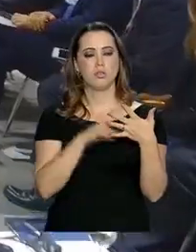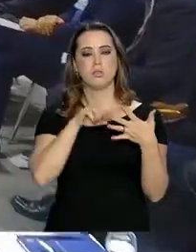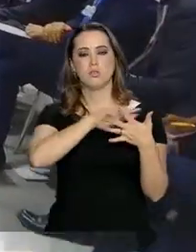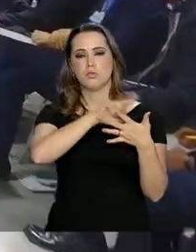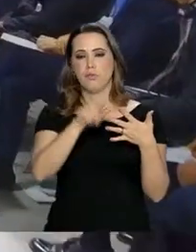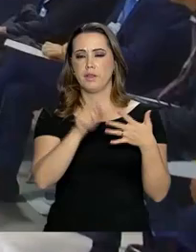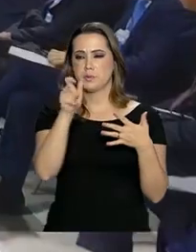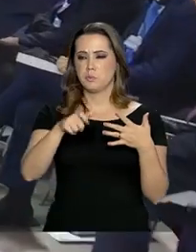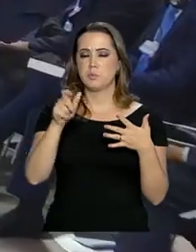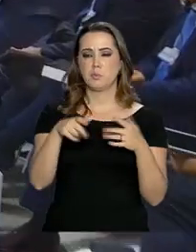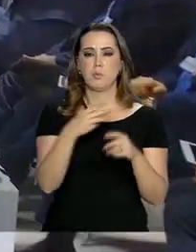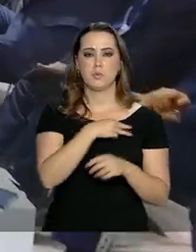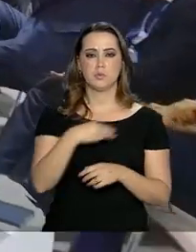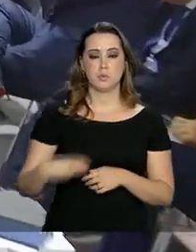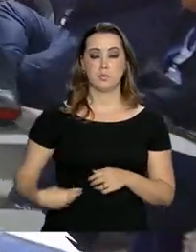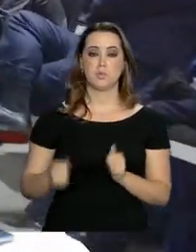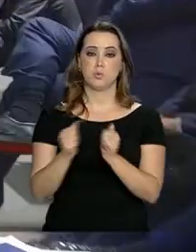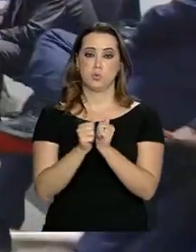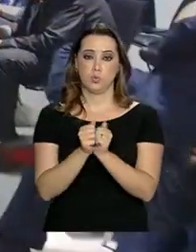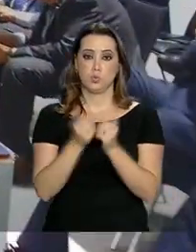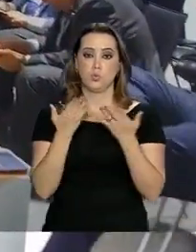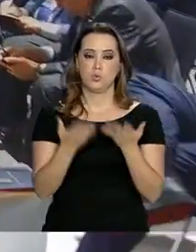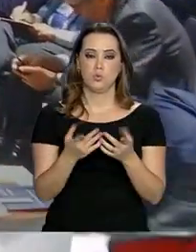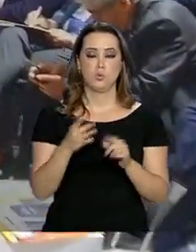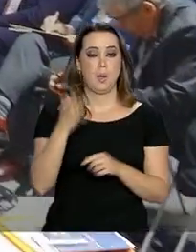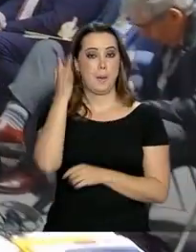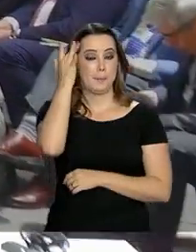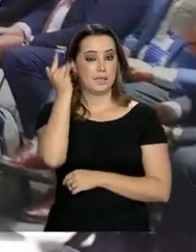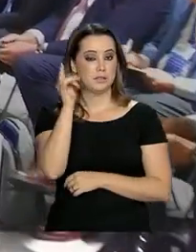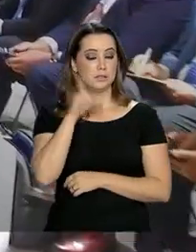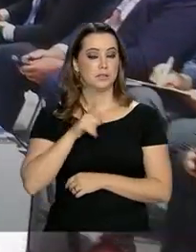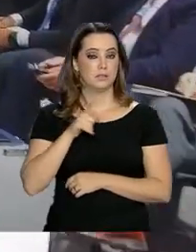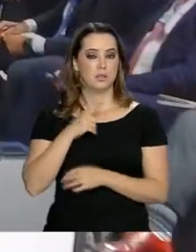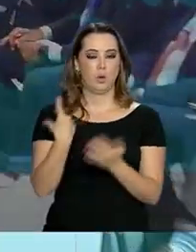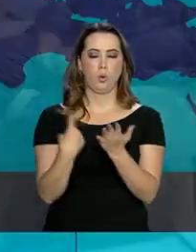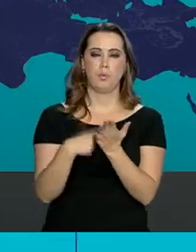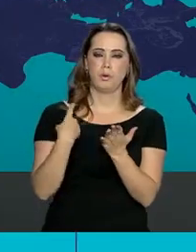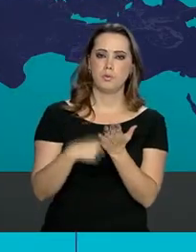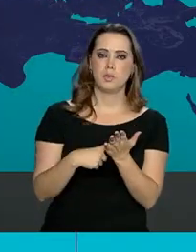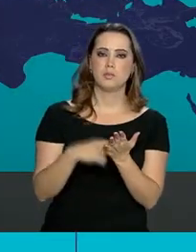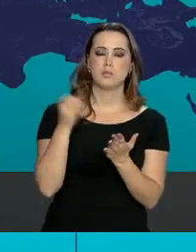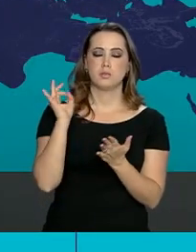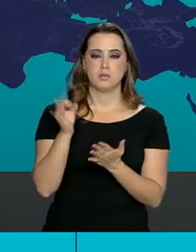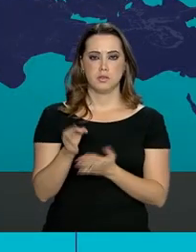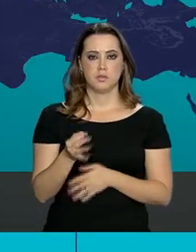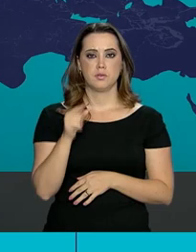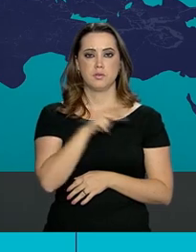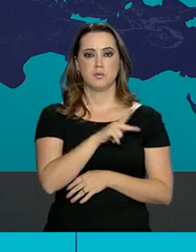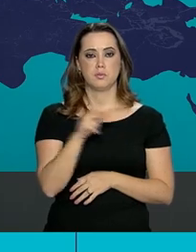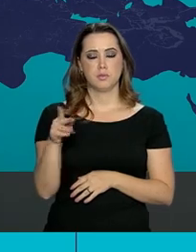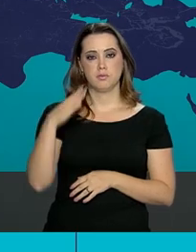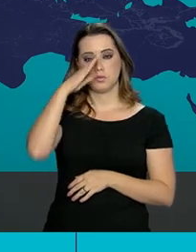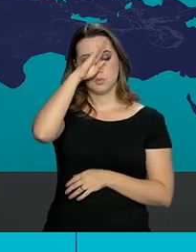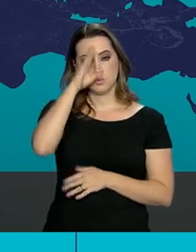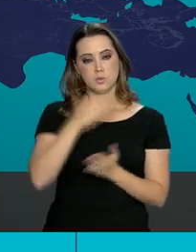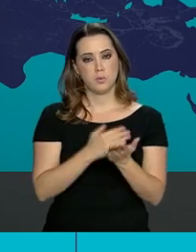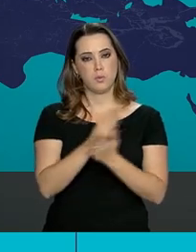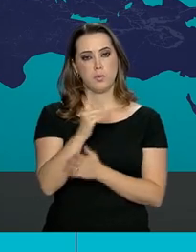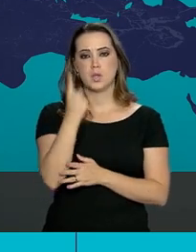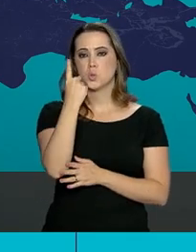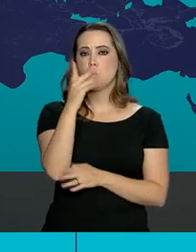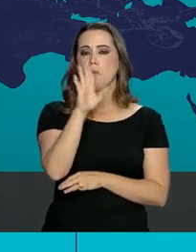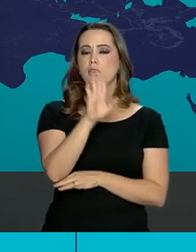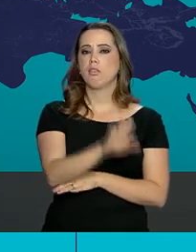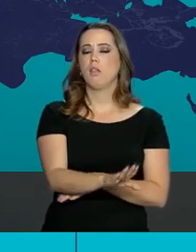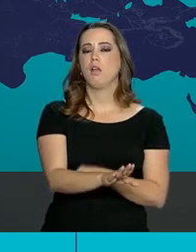GSI, Augusto Heleno. Bom, amanhã, a agenda oficial do presidente Jair Bolsonaro começa a uma